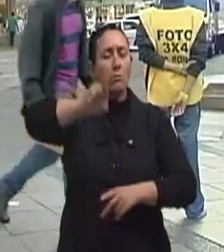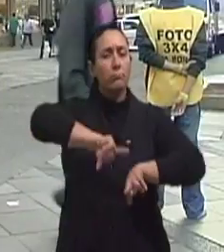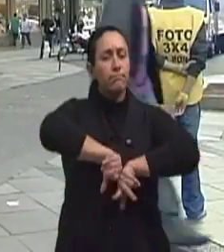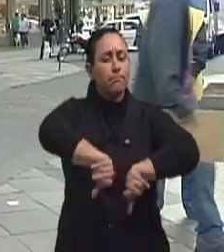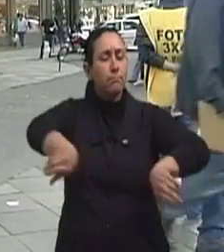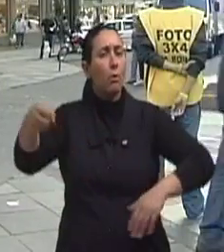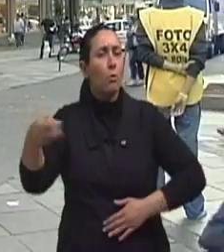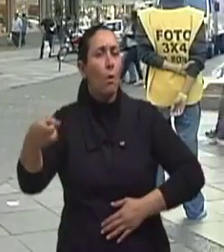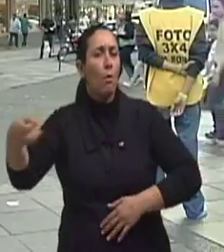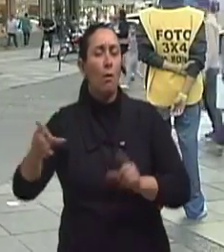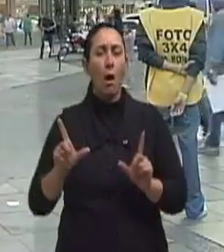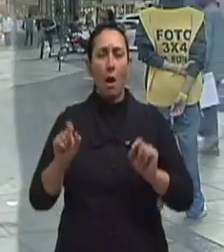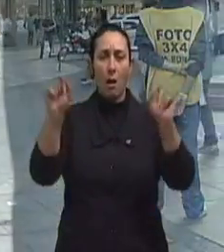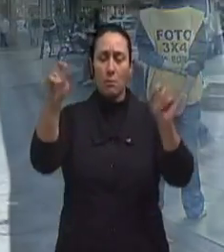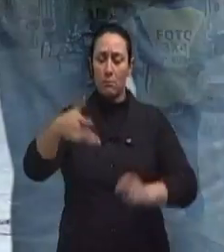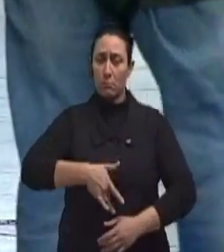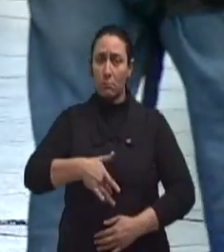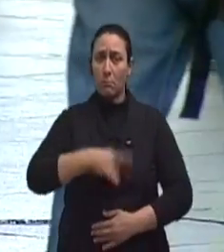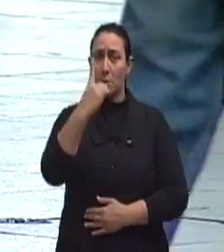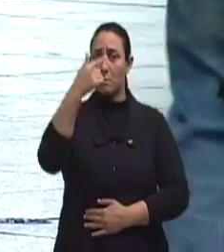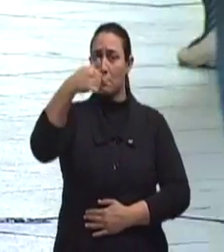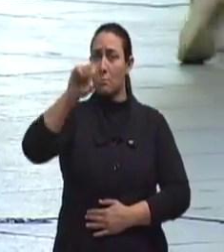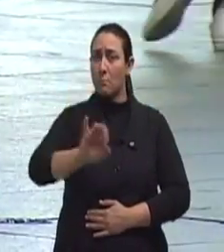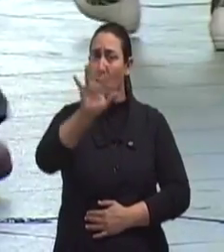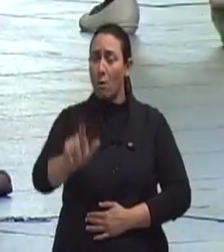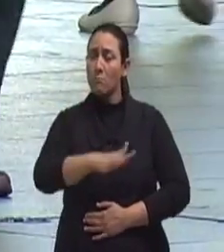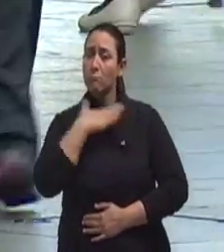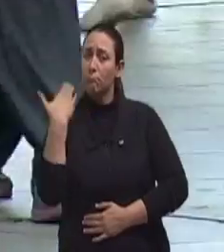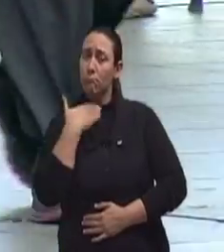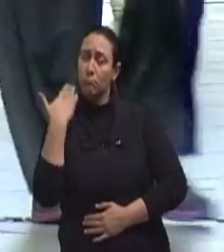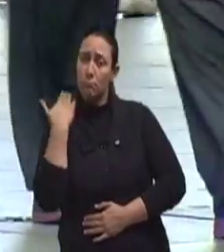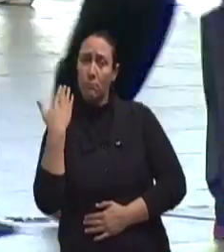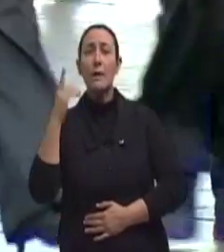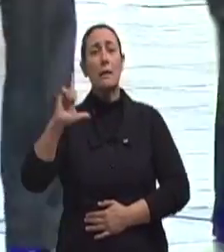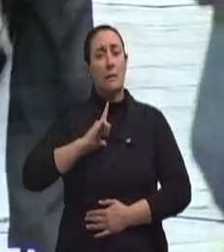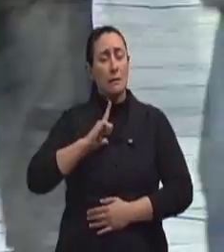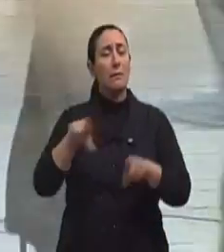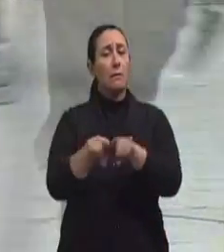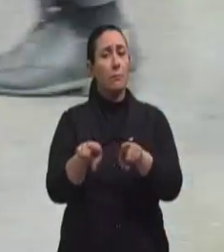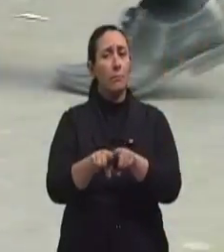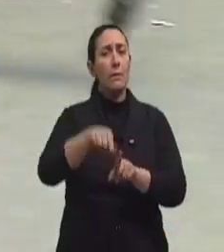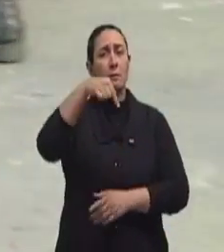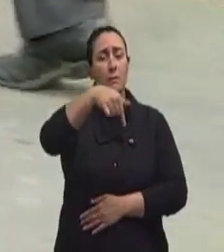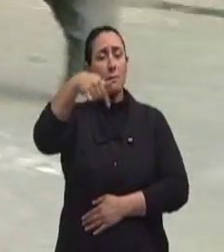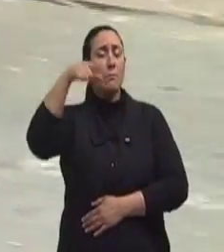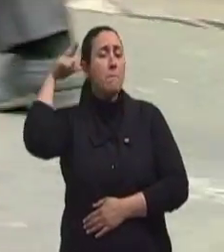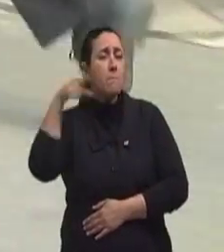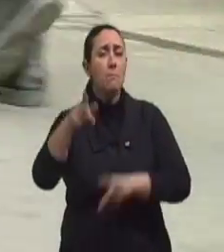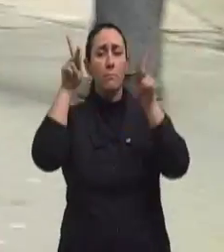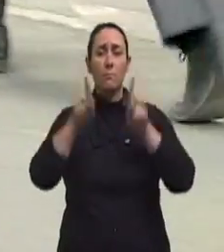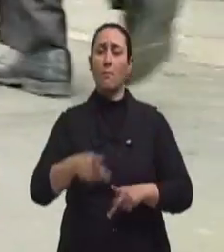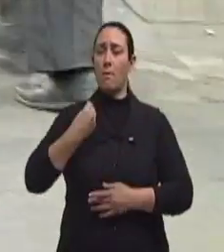17 milhões de mortes e 75 milhões de pessoas vivas com o tumor. A partir da publicação da